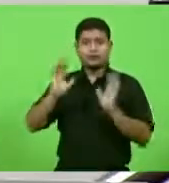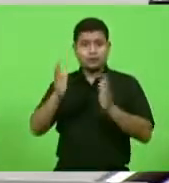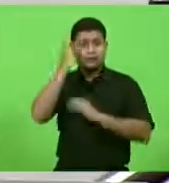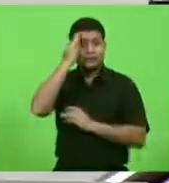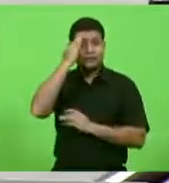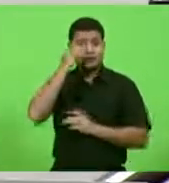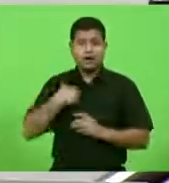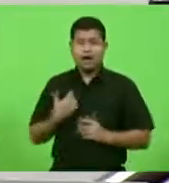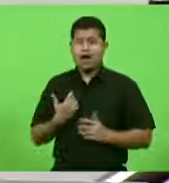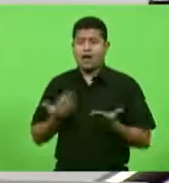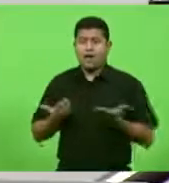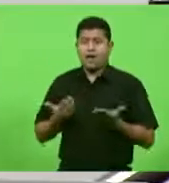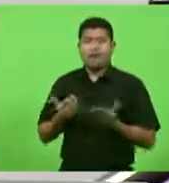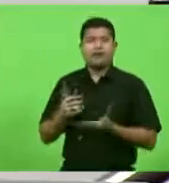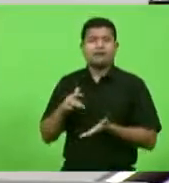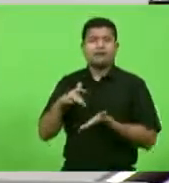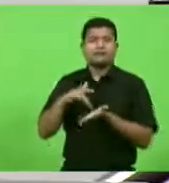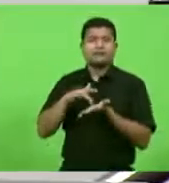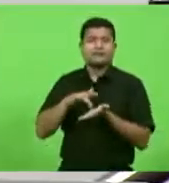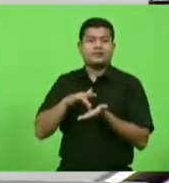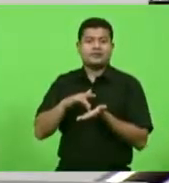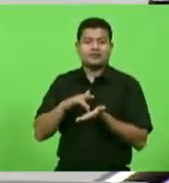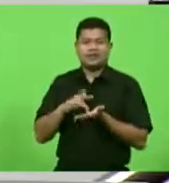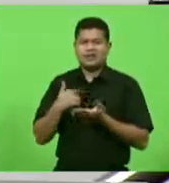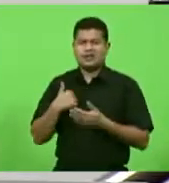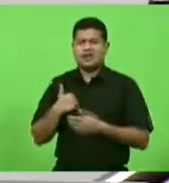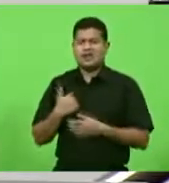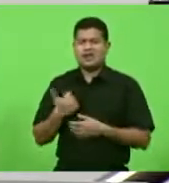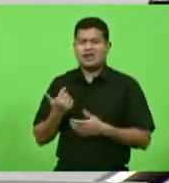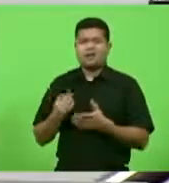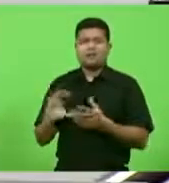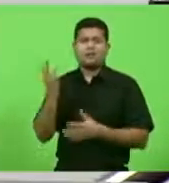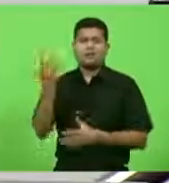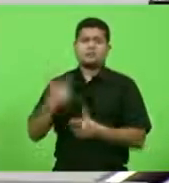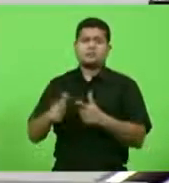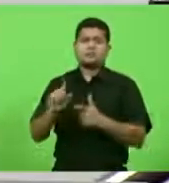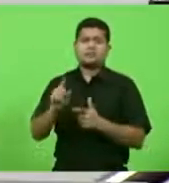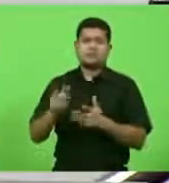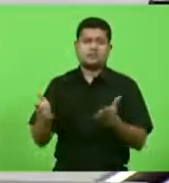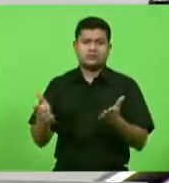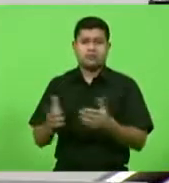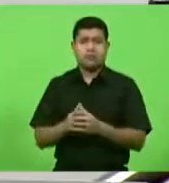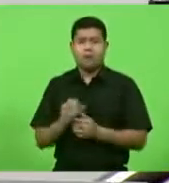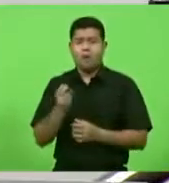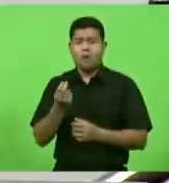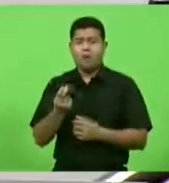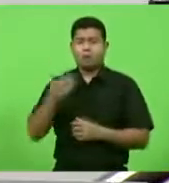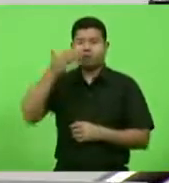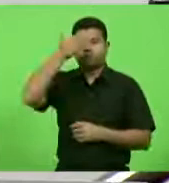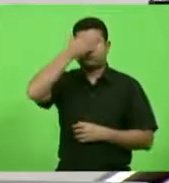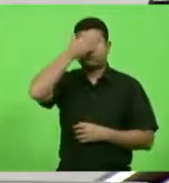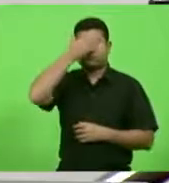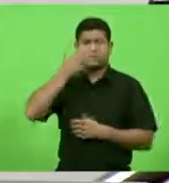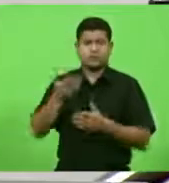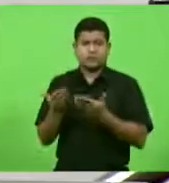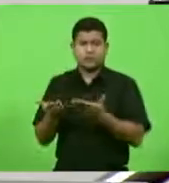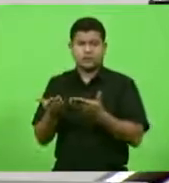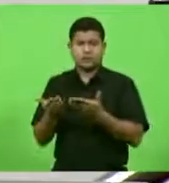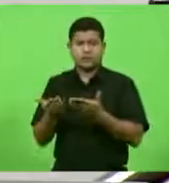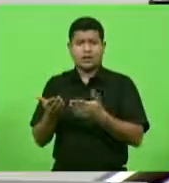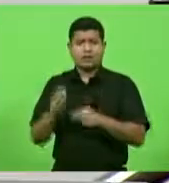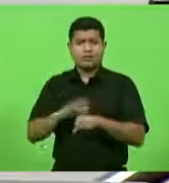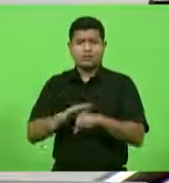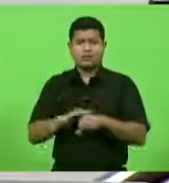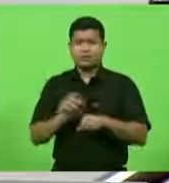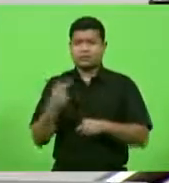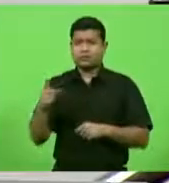aconteceu na compra dos 200 respiradores muito menos fechar os meus olhos para a inércia do governador